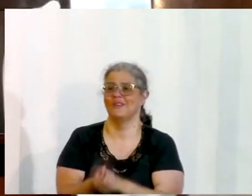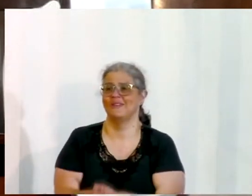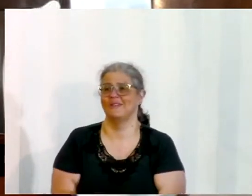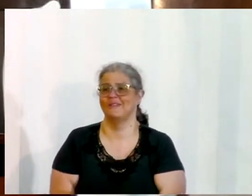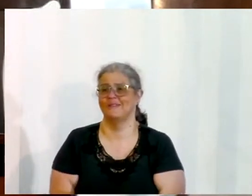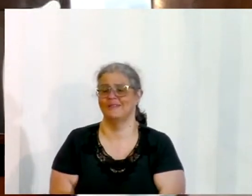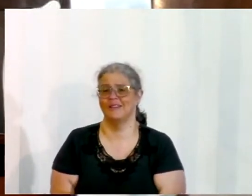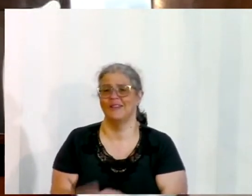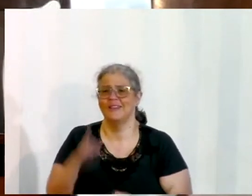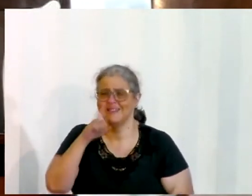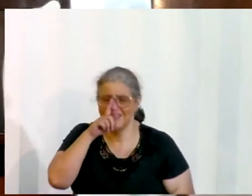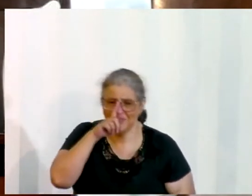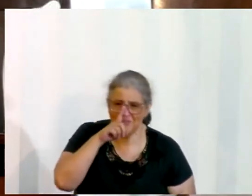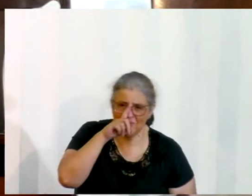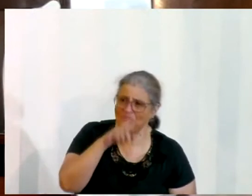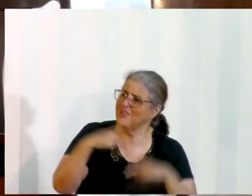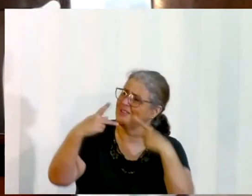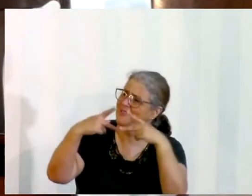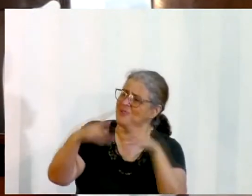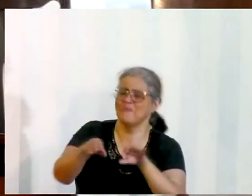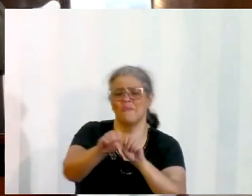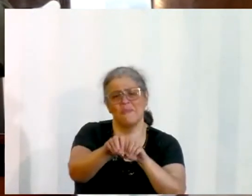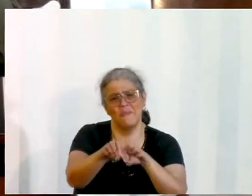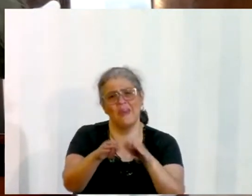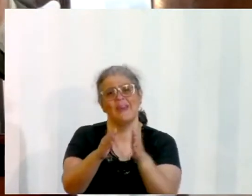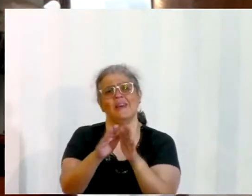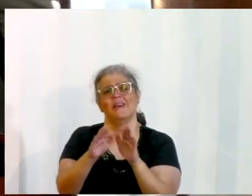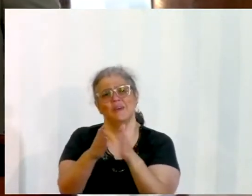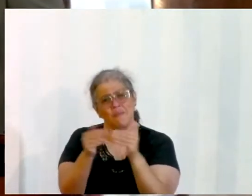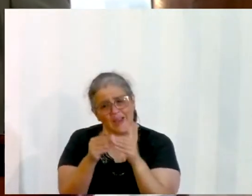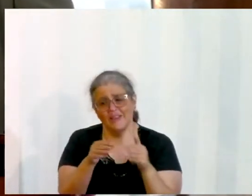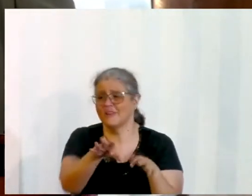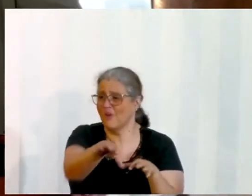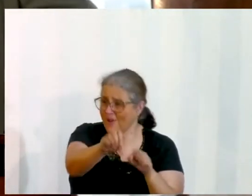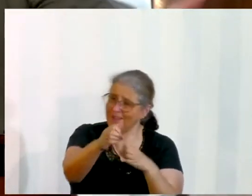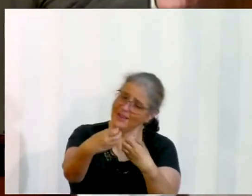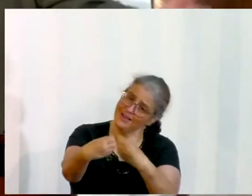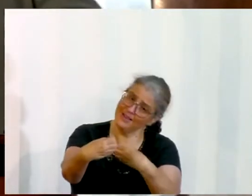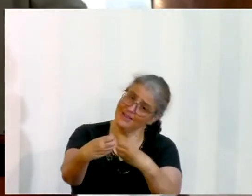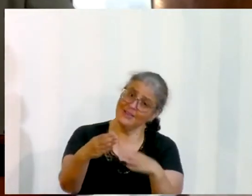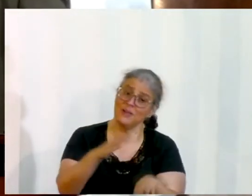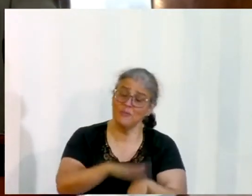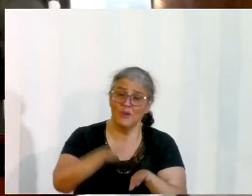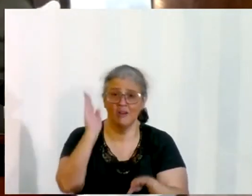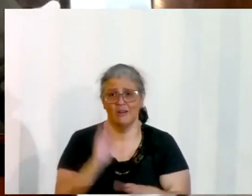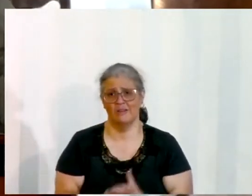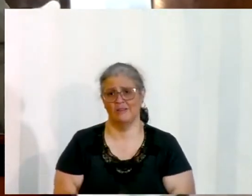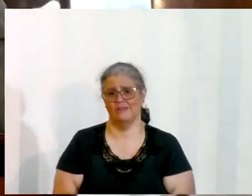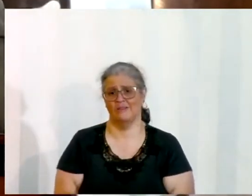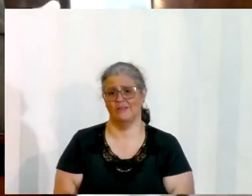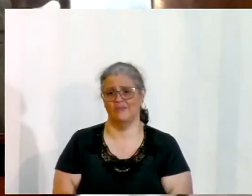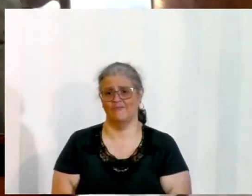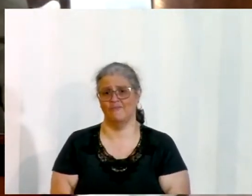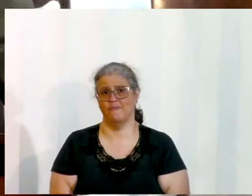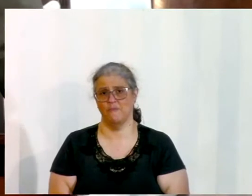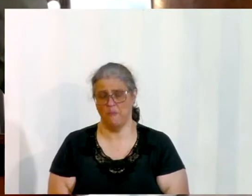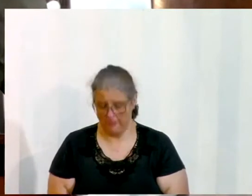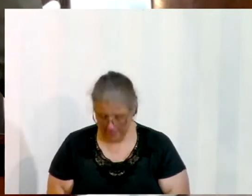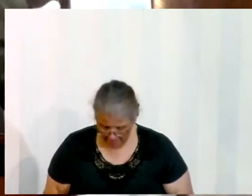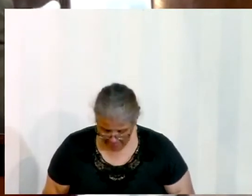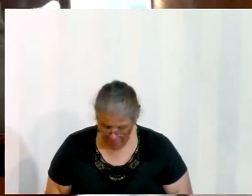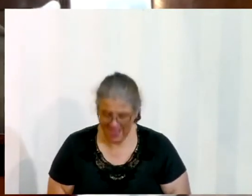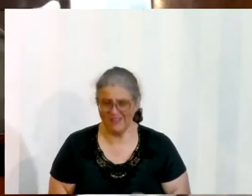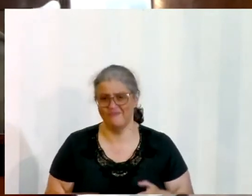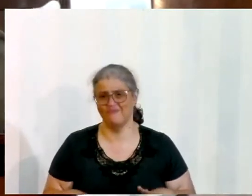e tire suas dúvidas, peça para ele te ensinar um pouco mais, e nós quando recebemos um pedido desse, você não vai poder dizer assim, é meu filho, eu vou ver se eu tenho uma